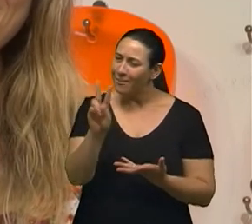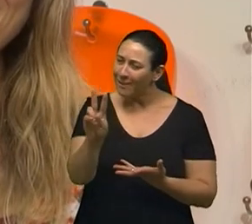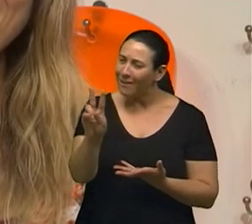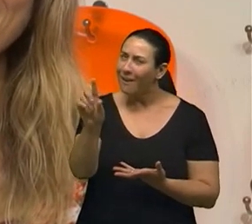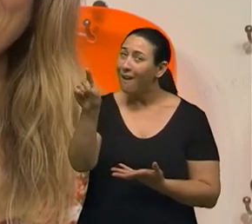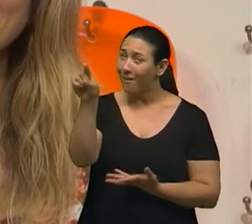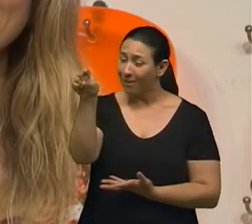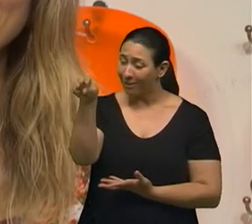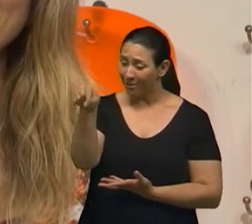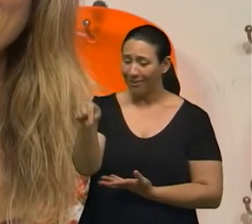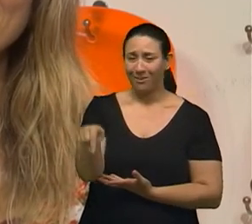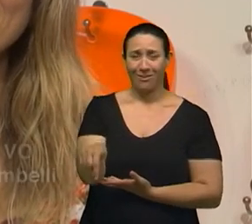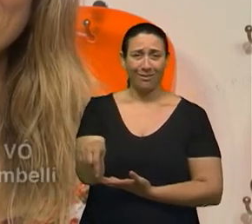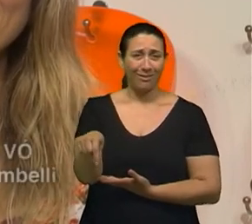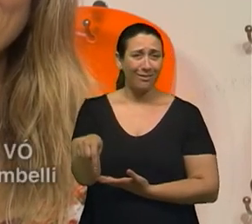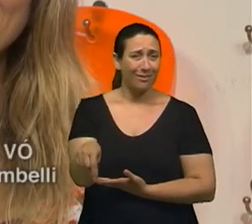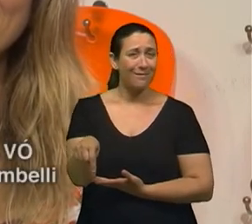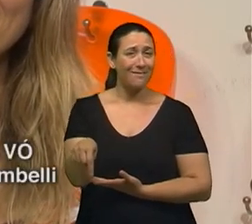Aqui